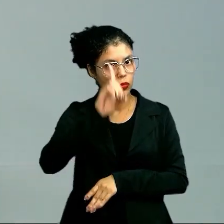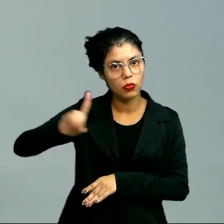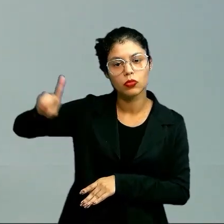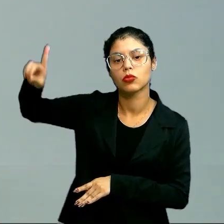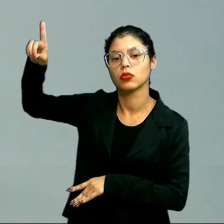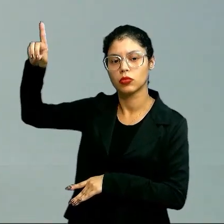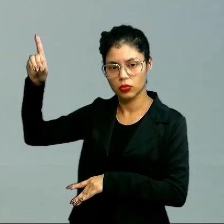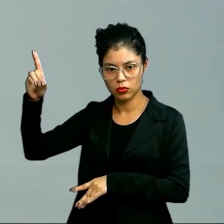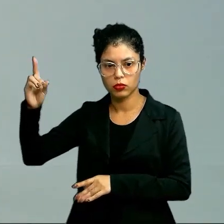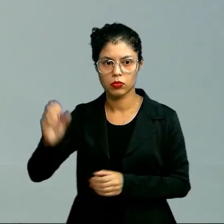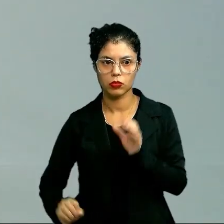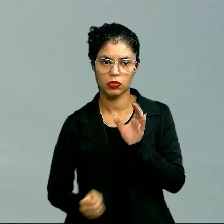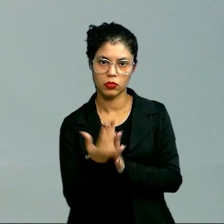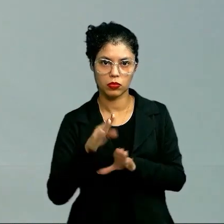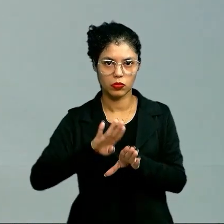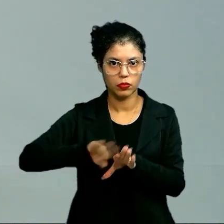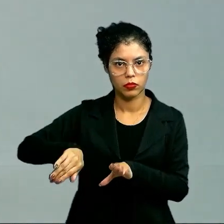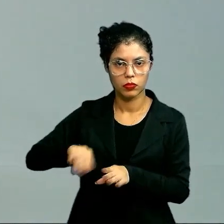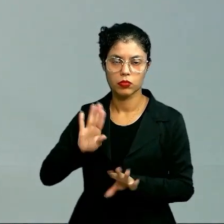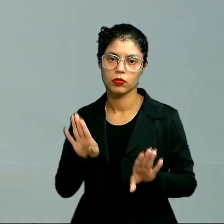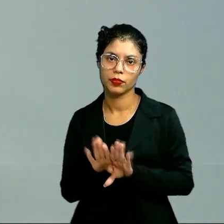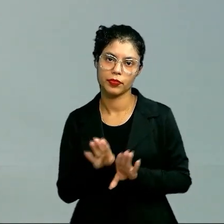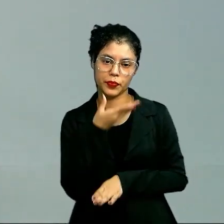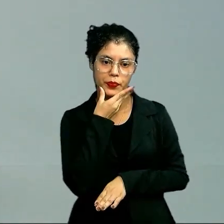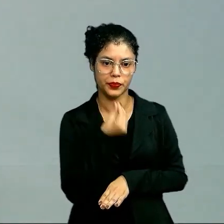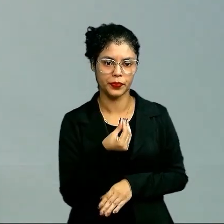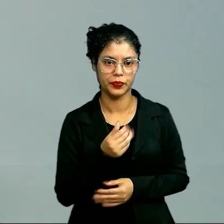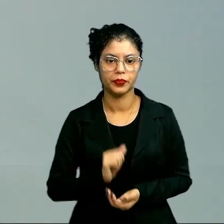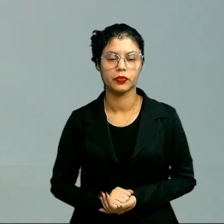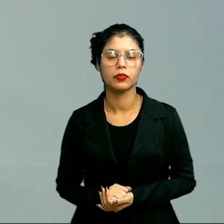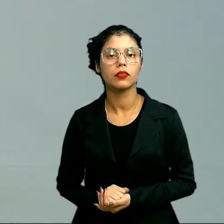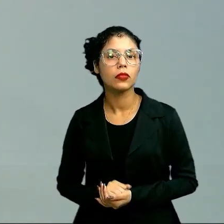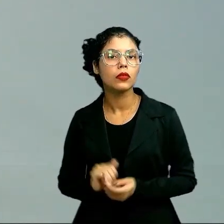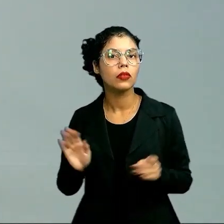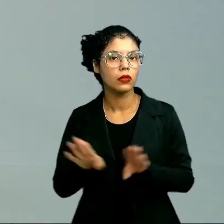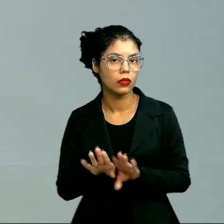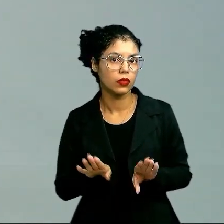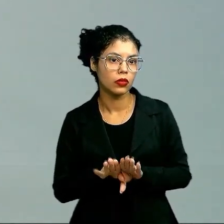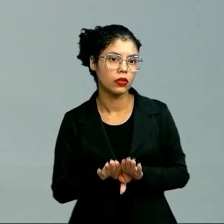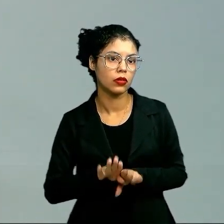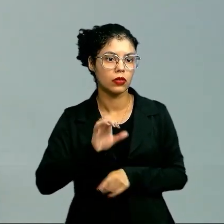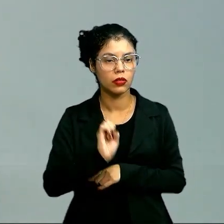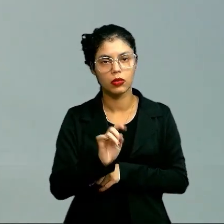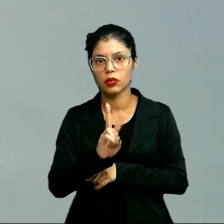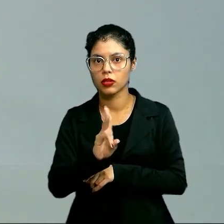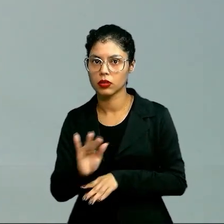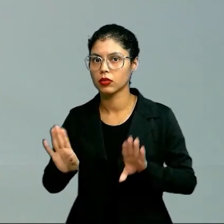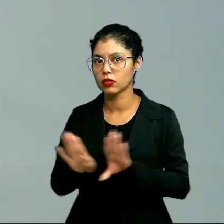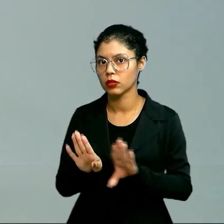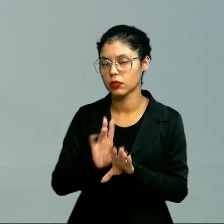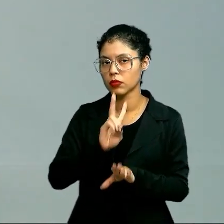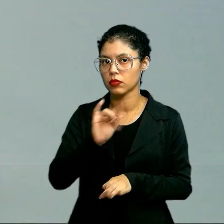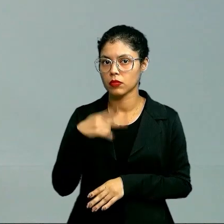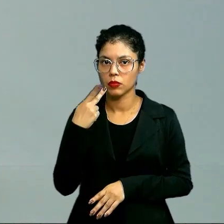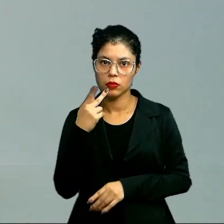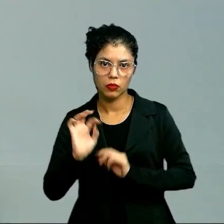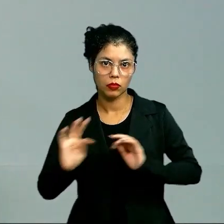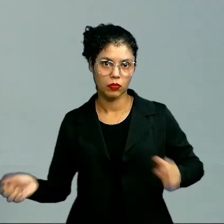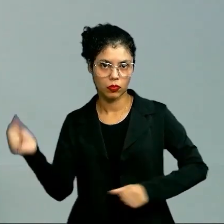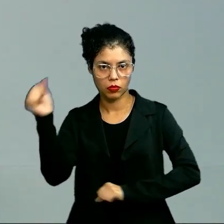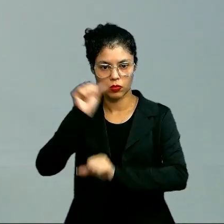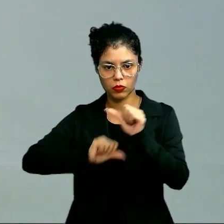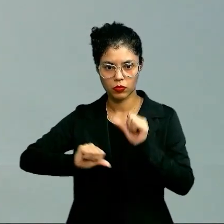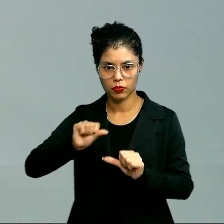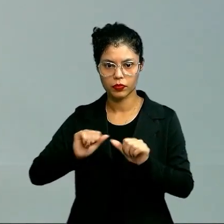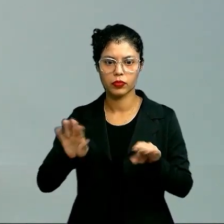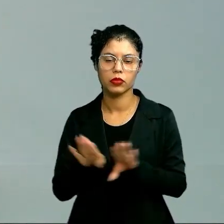Deus criou todas as coisas e criou também o homem. Então, o Sátria vai dizer justamente o contrário de tudo isso. Ele vai